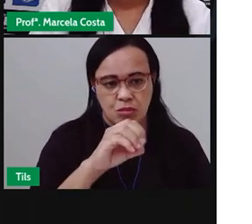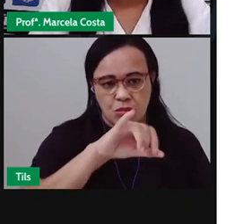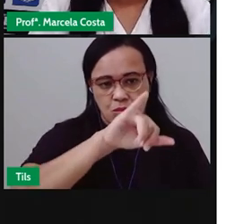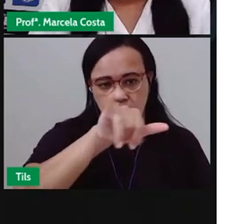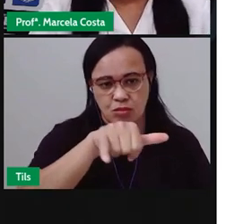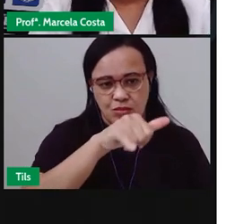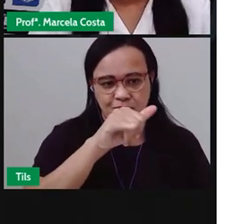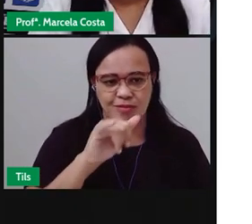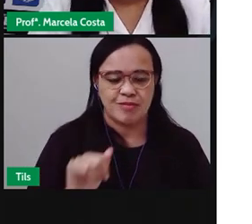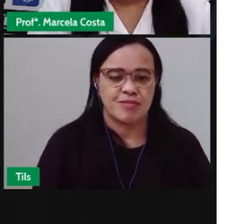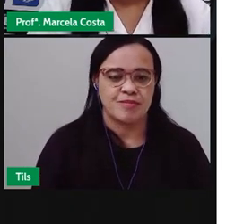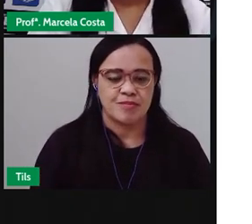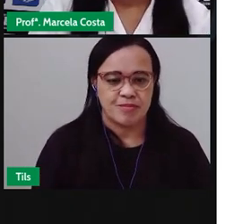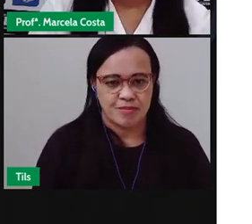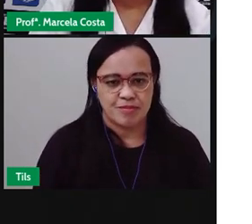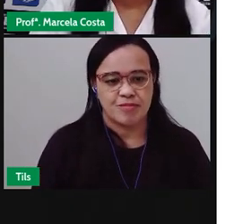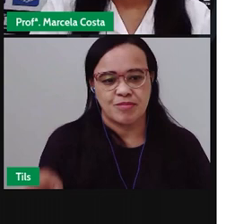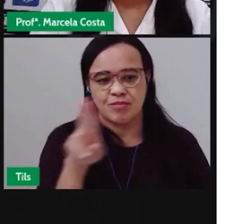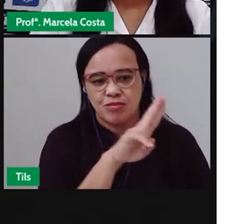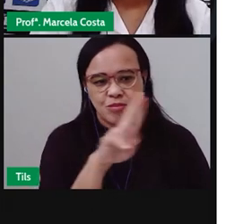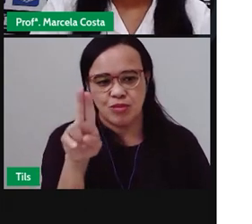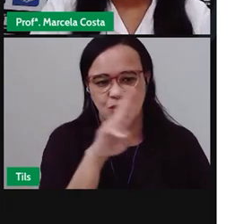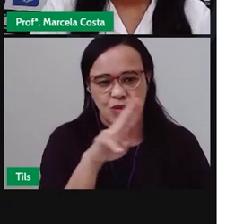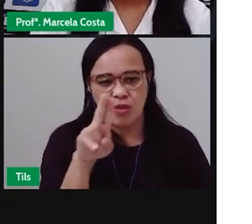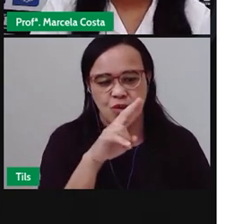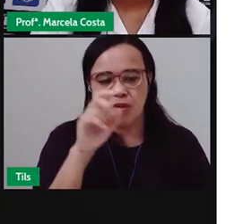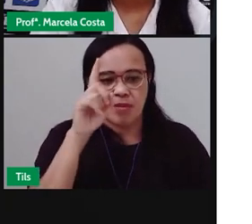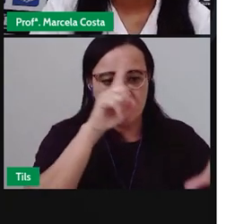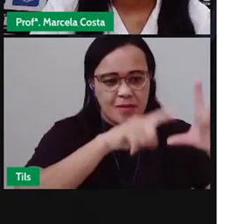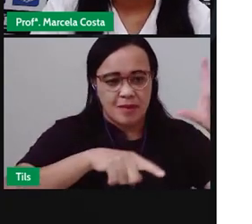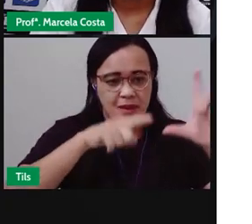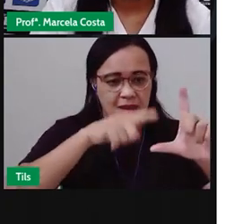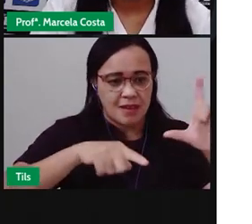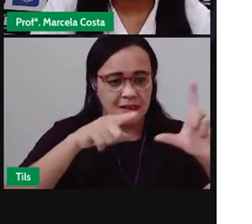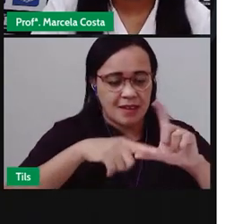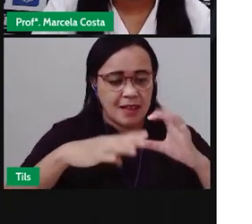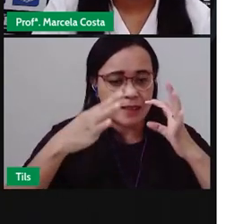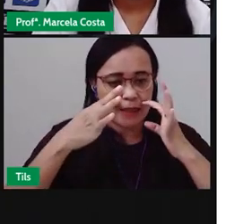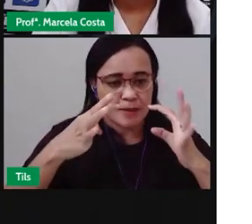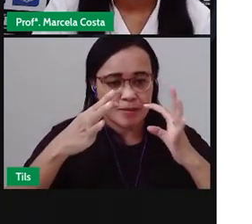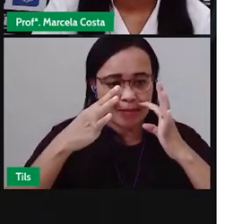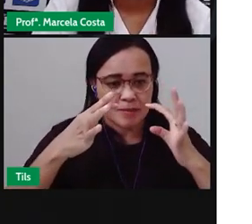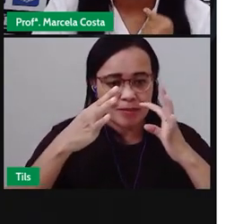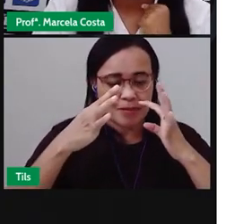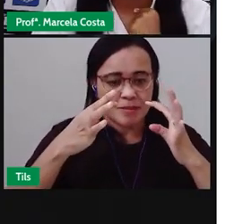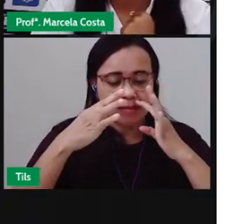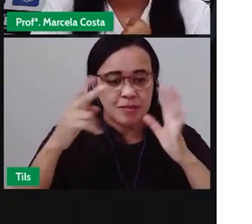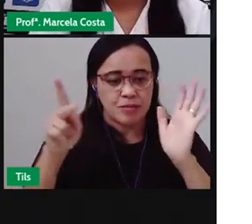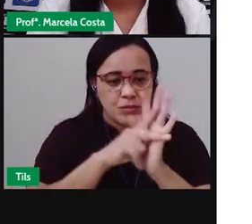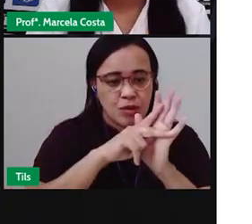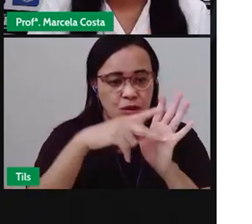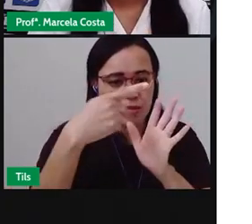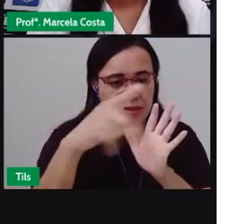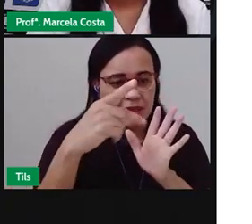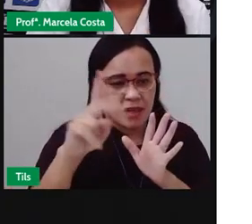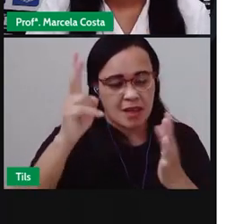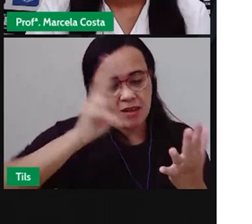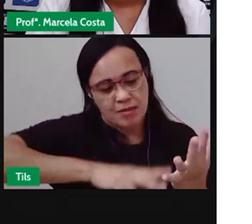Vamos ver aqui o nome, né, dessas letras e o som que cada uma representa. Vamos ler, gente?